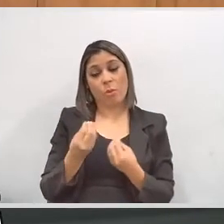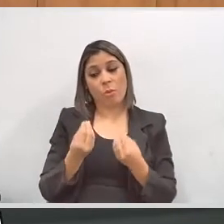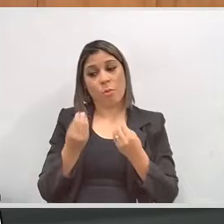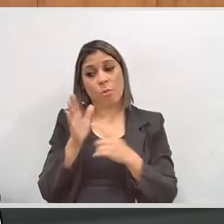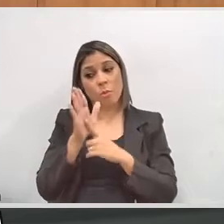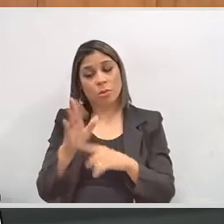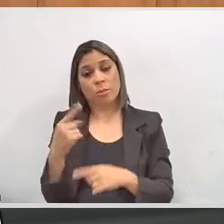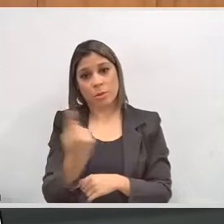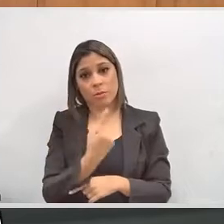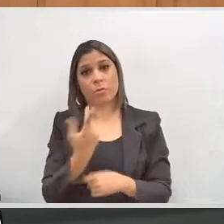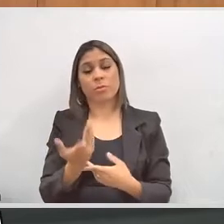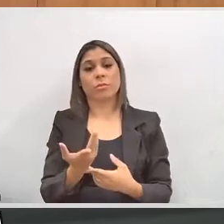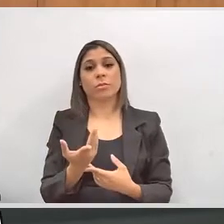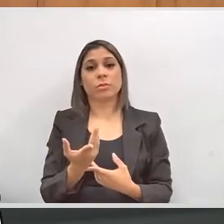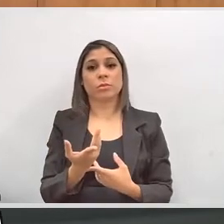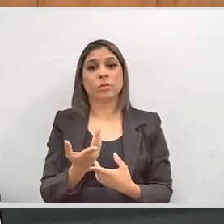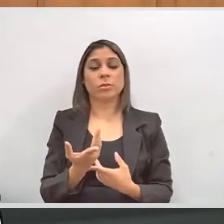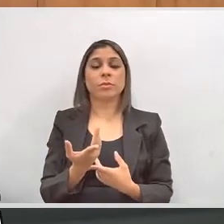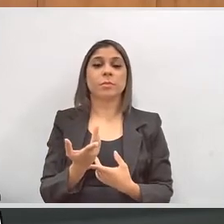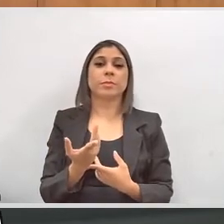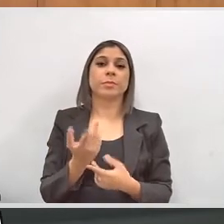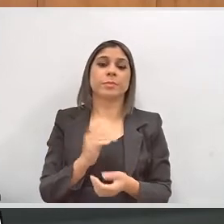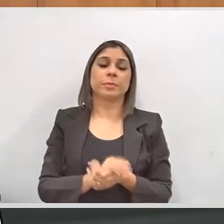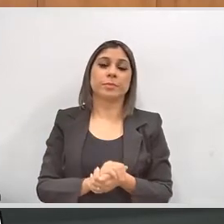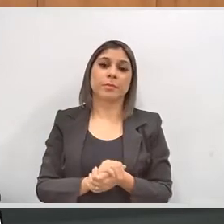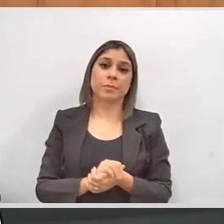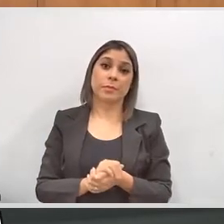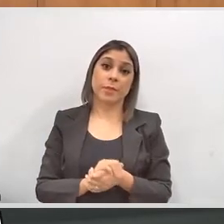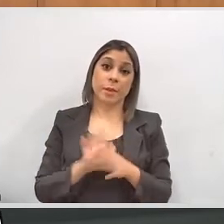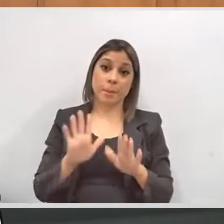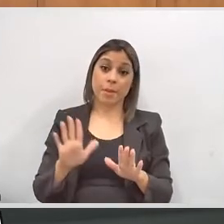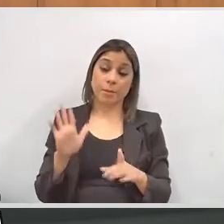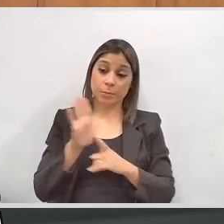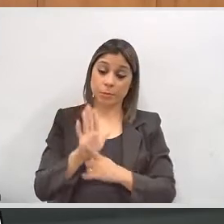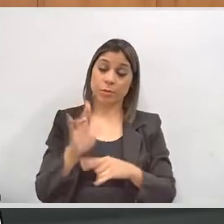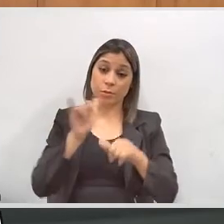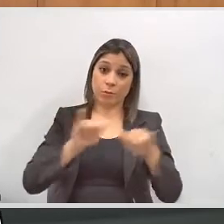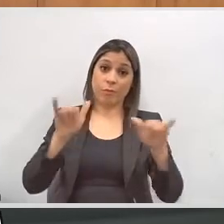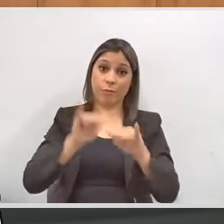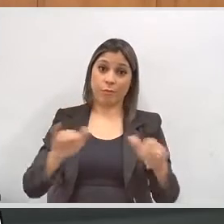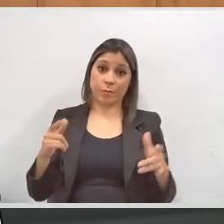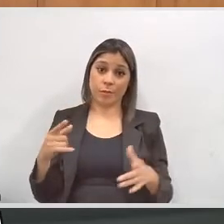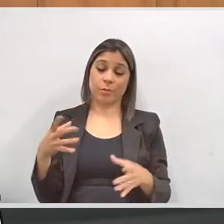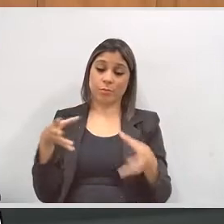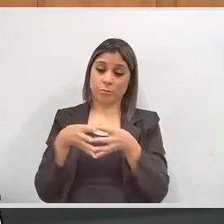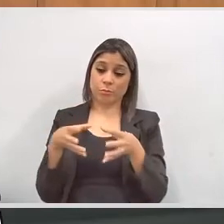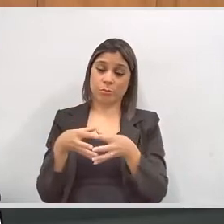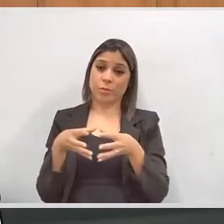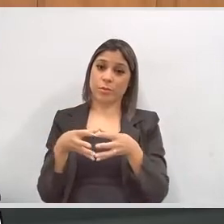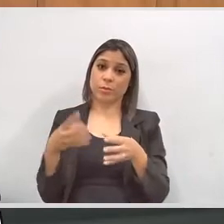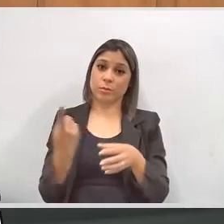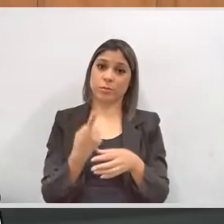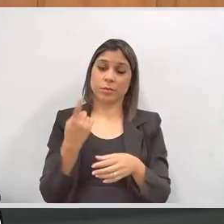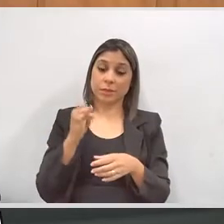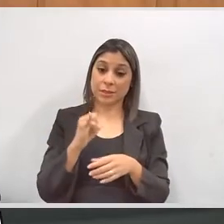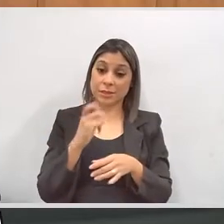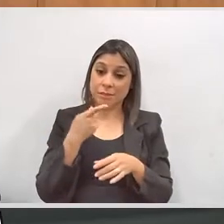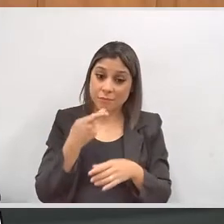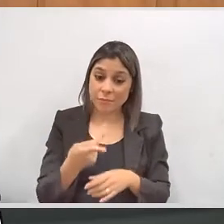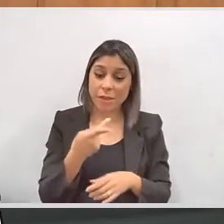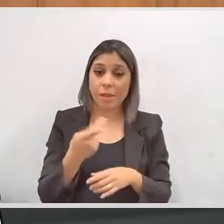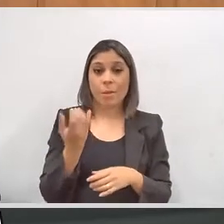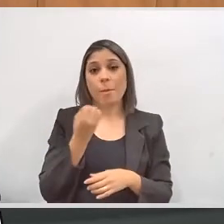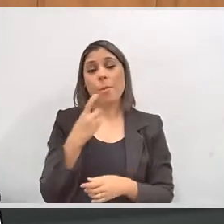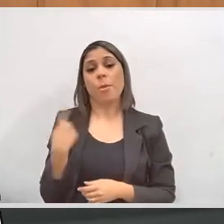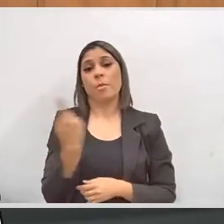levar esse nosso pleito, a pessoa competente lá, mas, para trazer essa informação, a comissão trazendo, acho que já